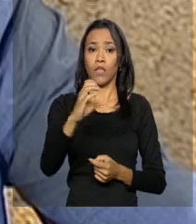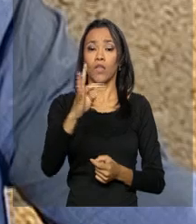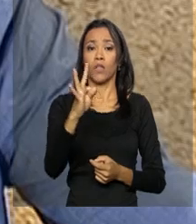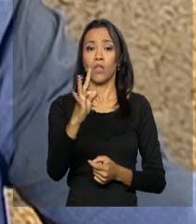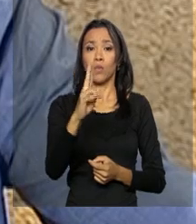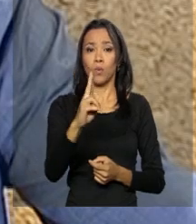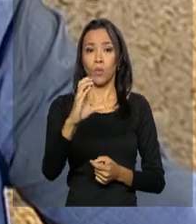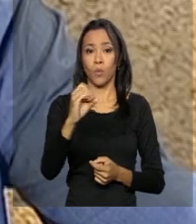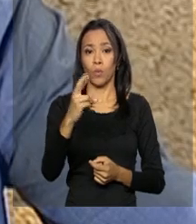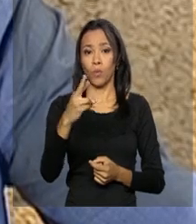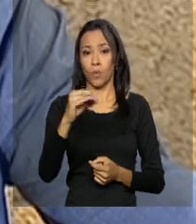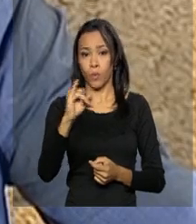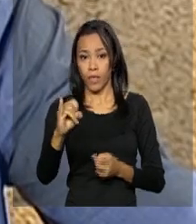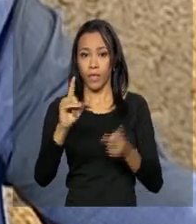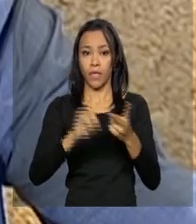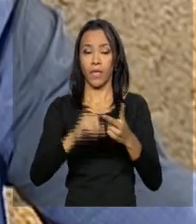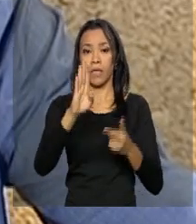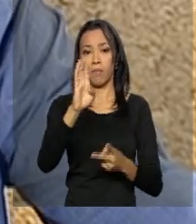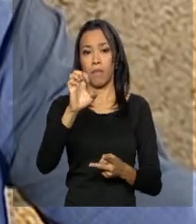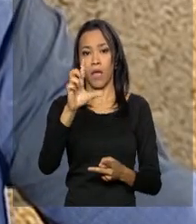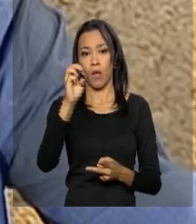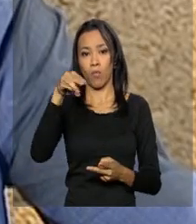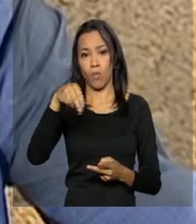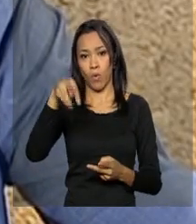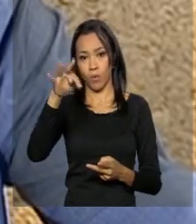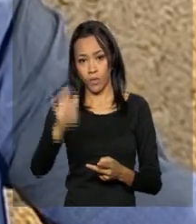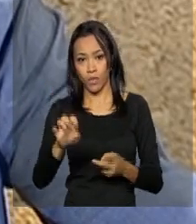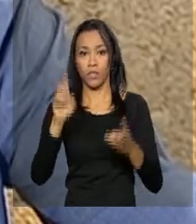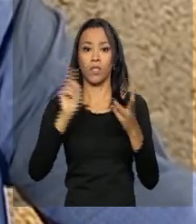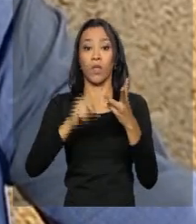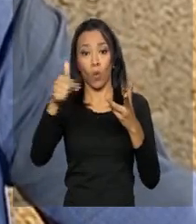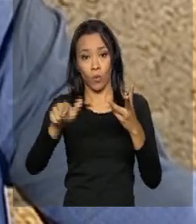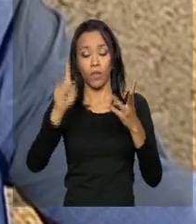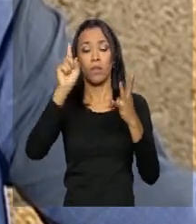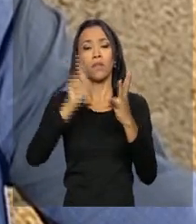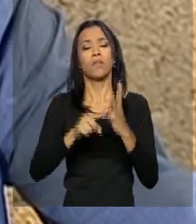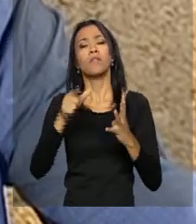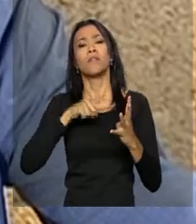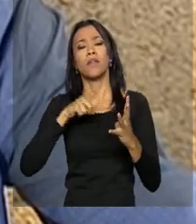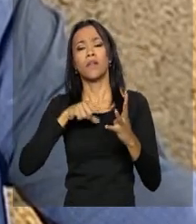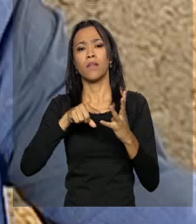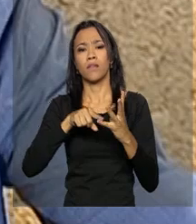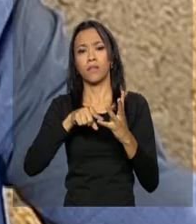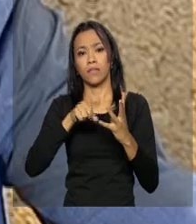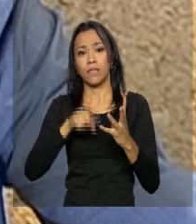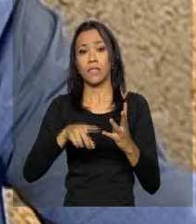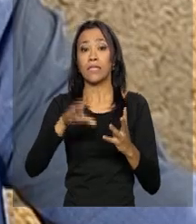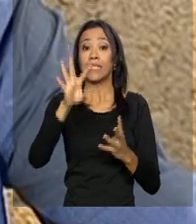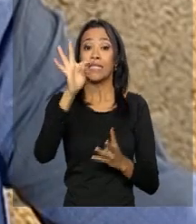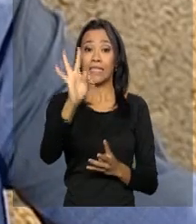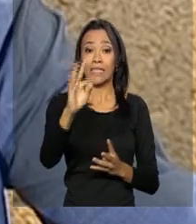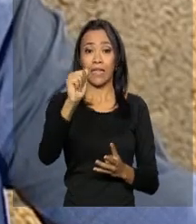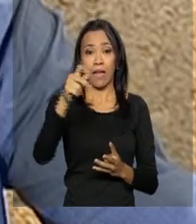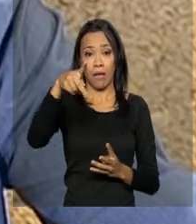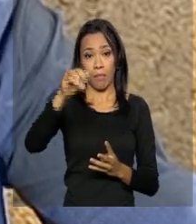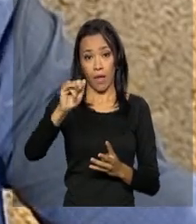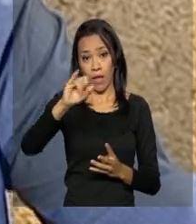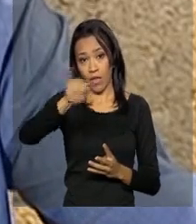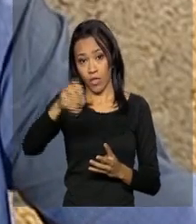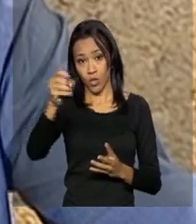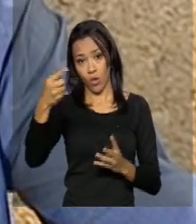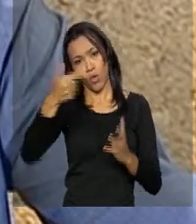terá agora Belo Monte, tem Talispires, tem o potencial de Itapajós, entre outros,